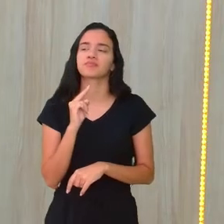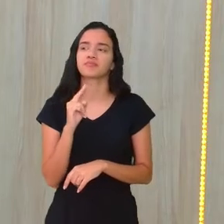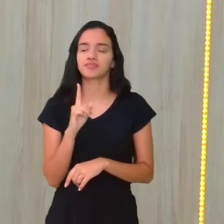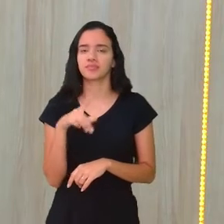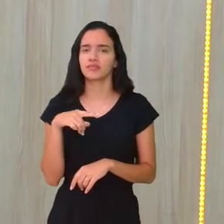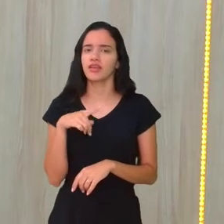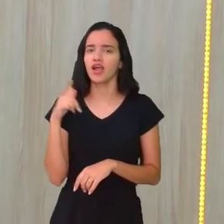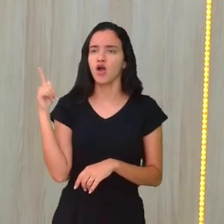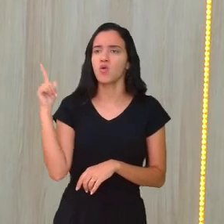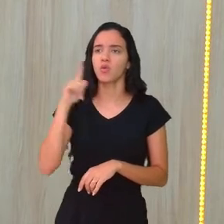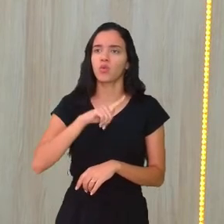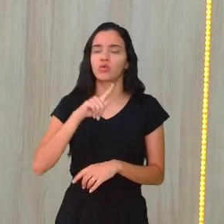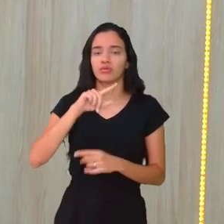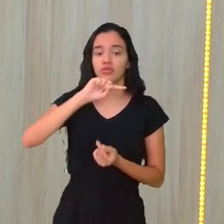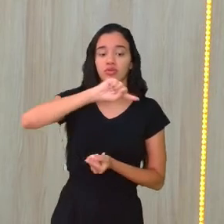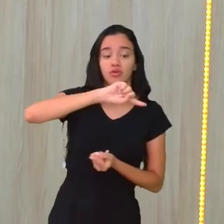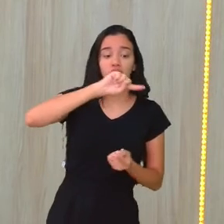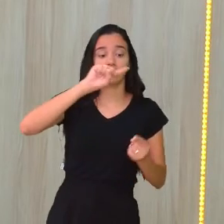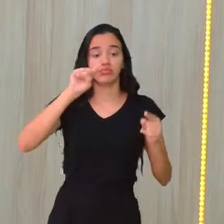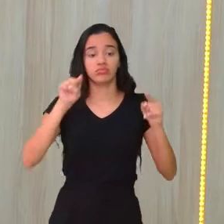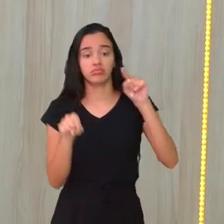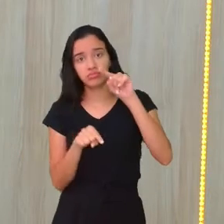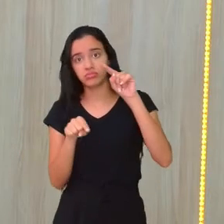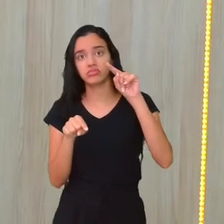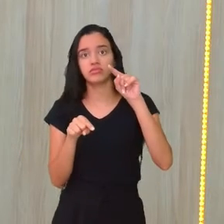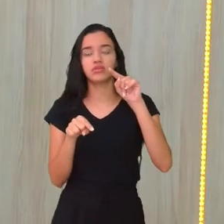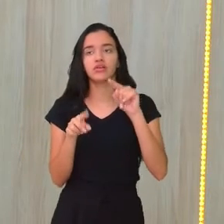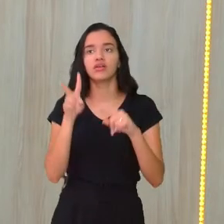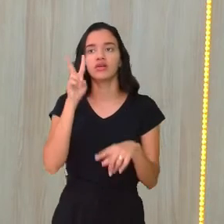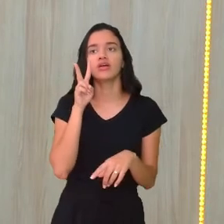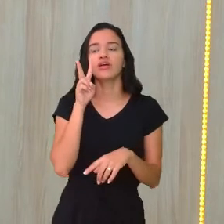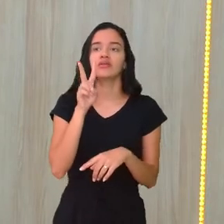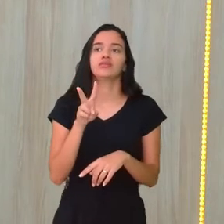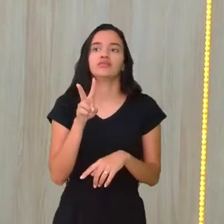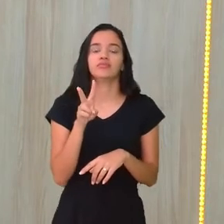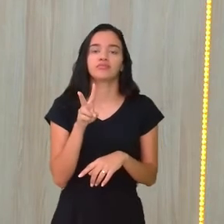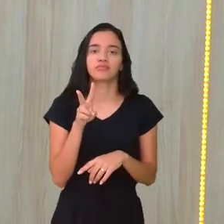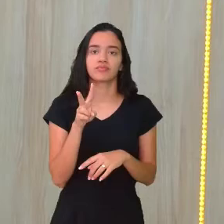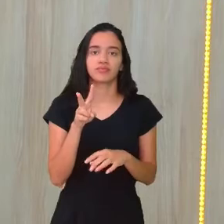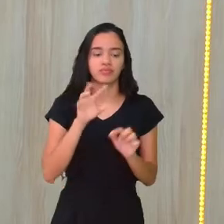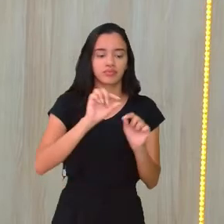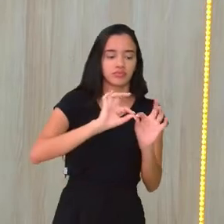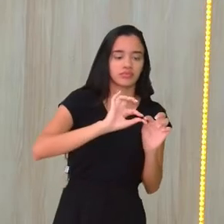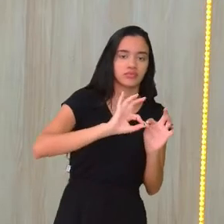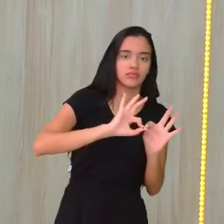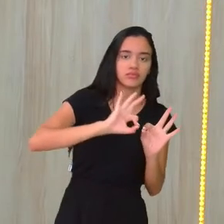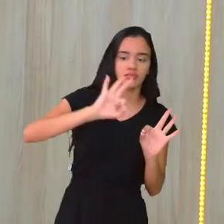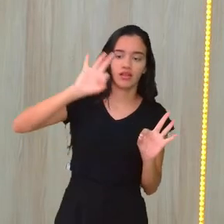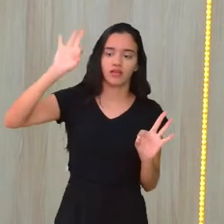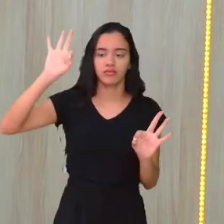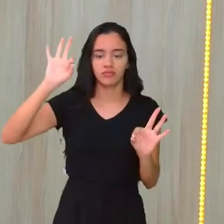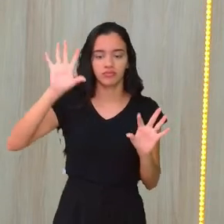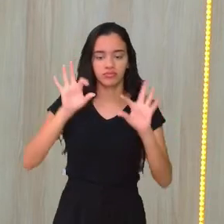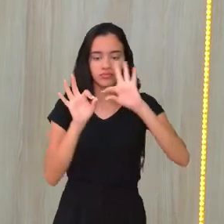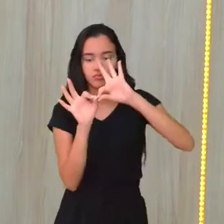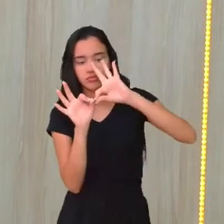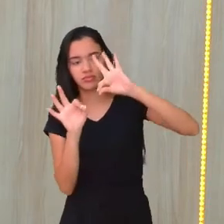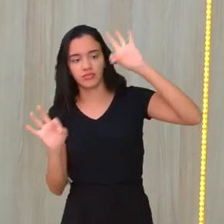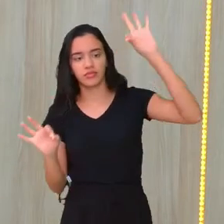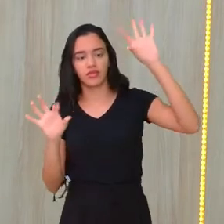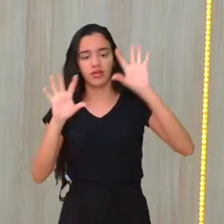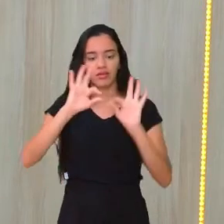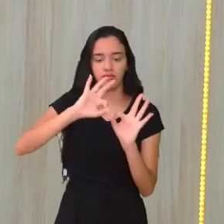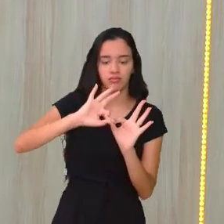conseguisse girar aqui, você ia ter ele nesta ponta, nesta ponta,